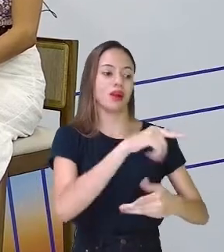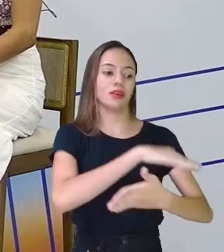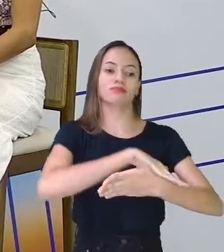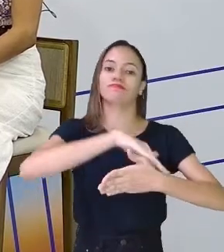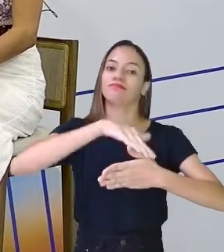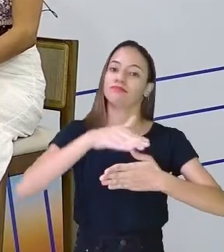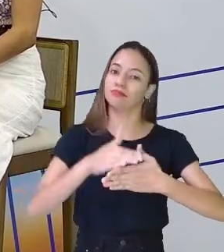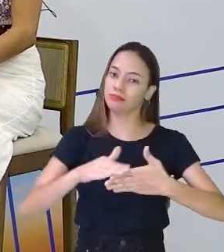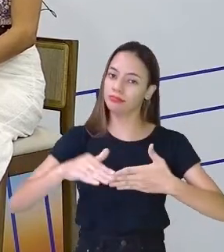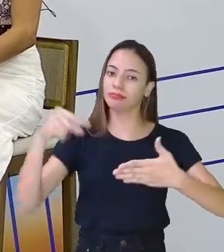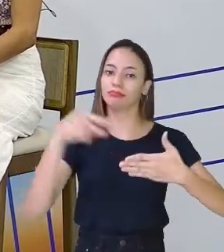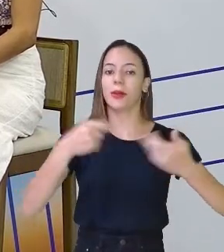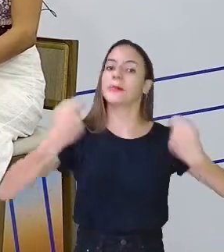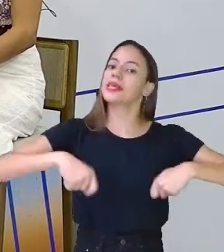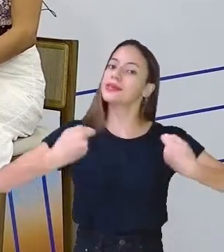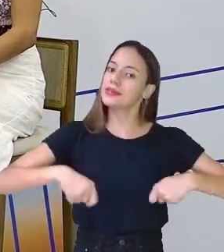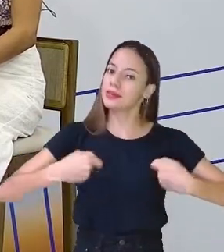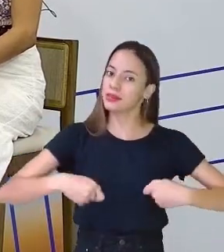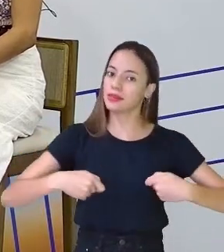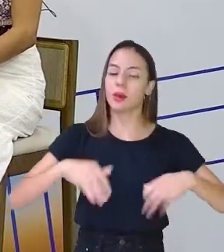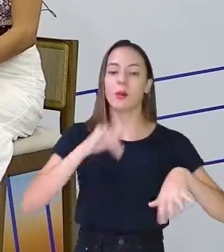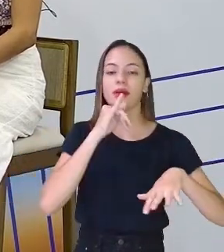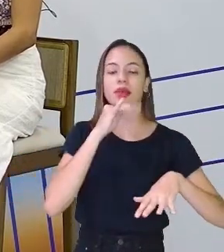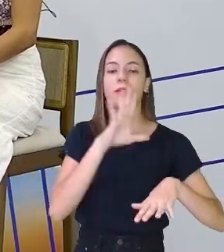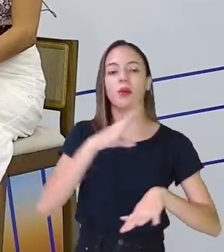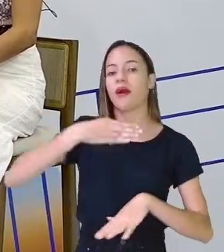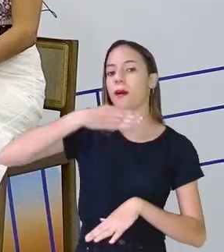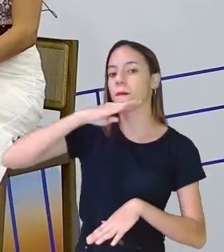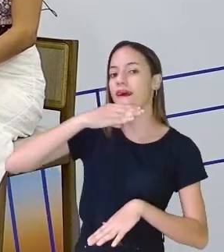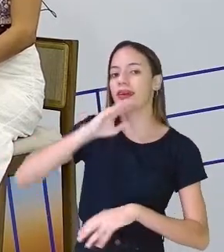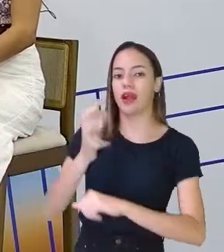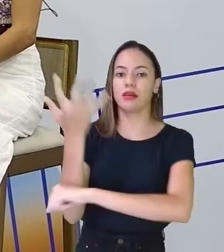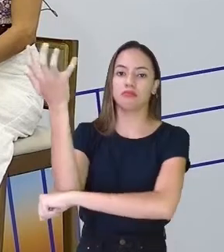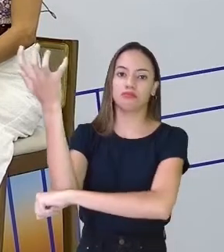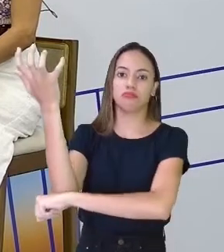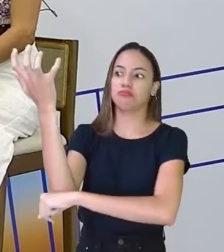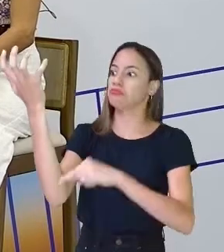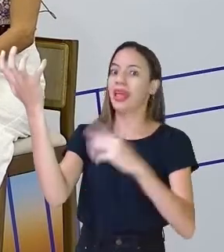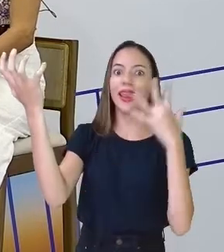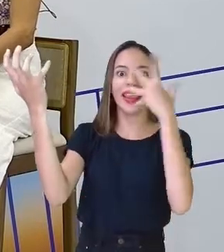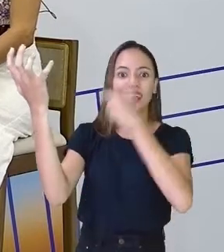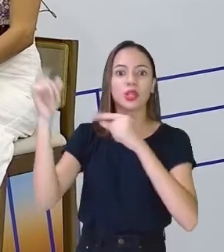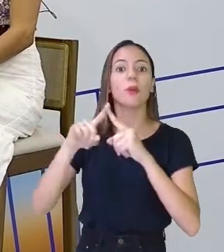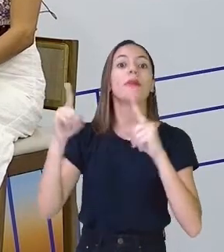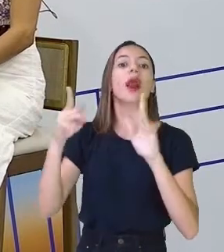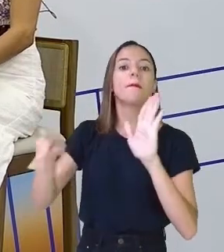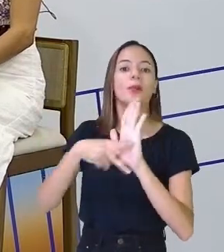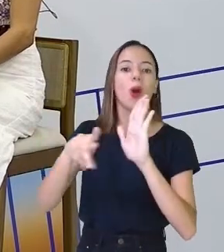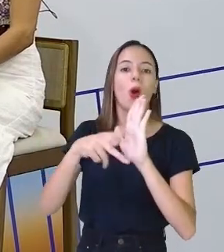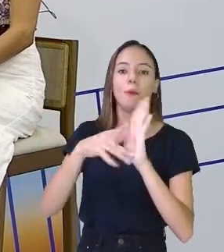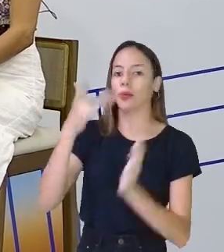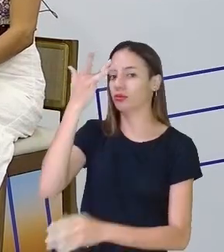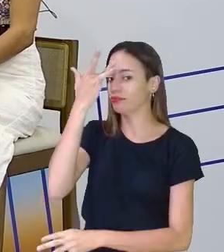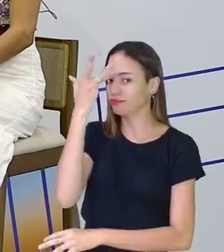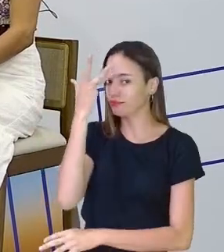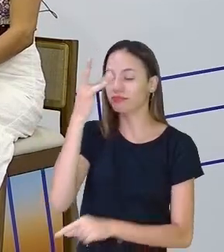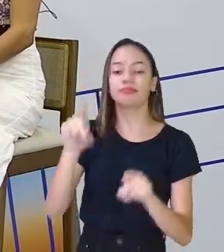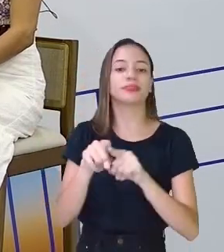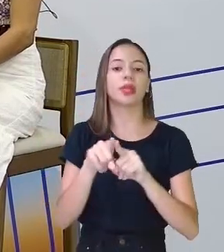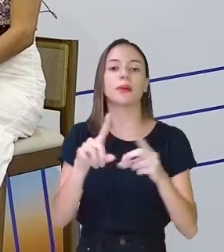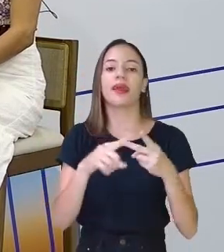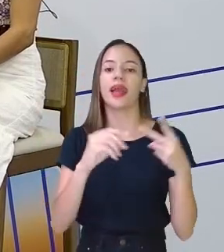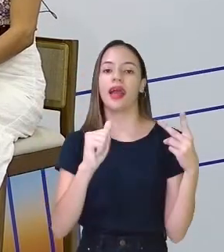Atlântica. Então, um pé de manga, por exemplo, é bonito, mas é da Índia. Um pé de